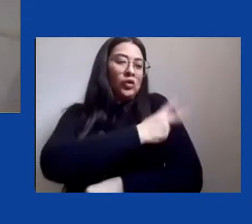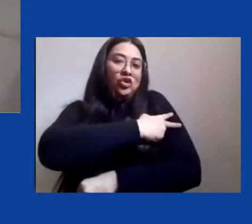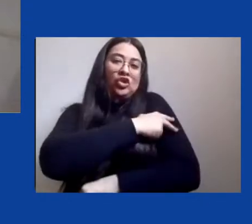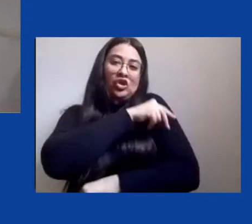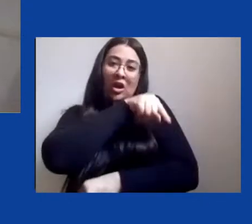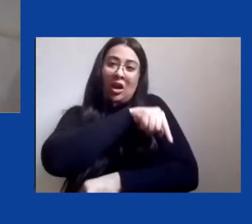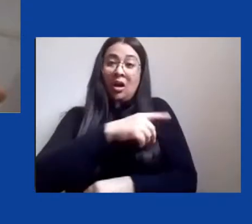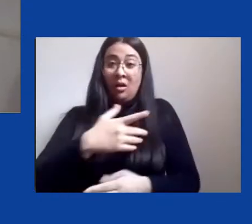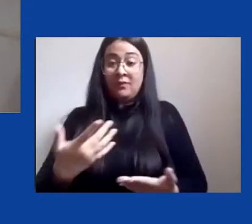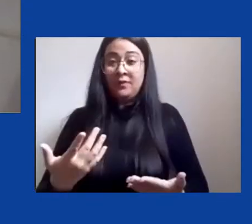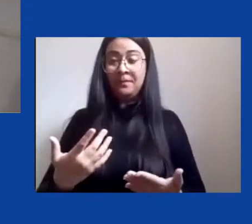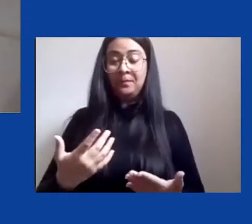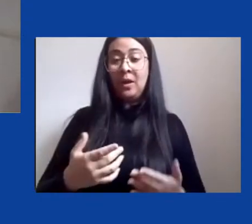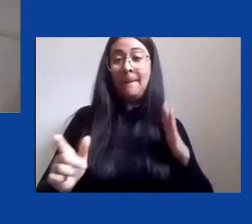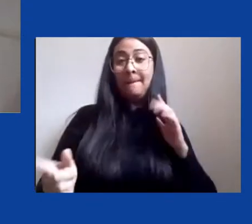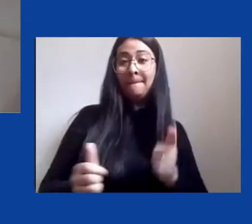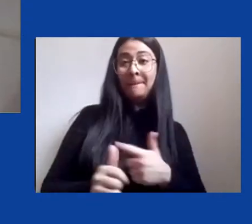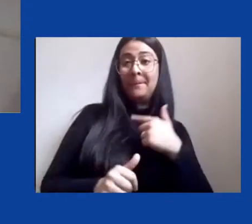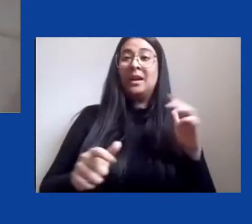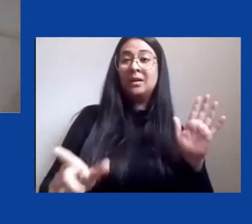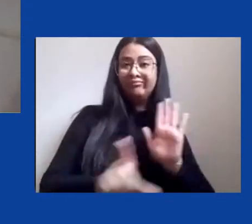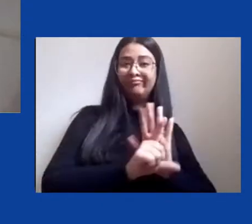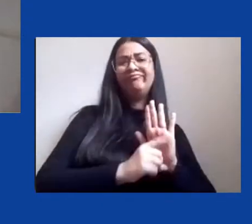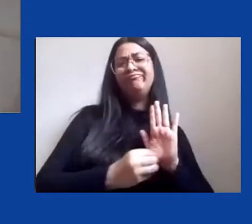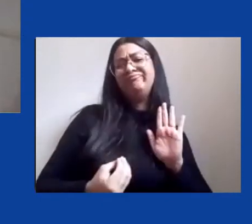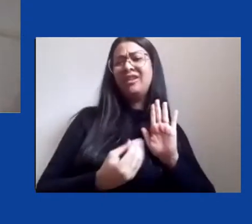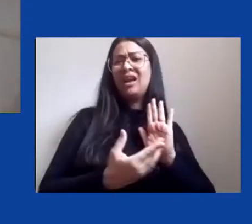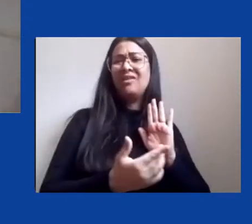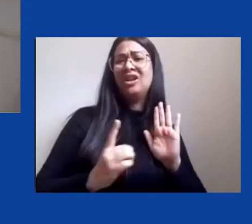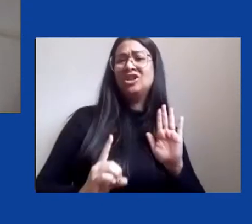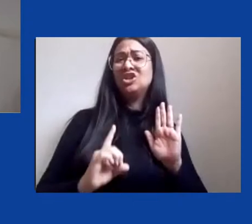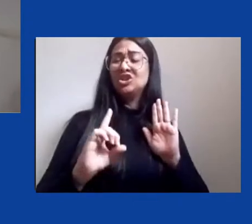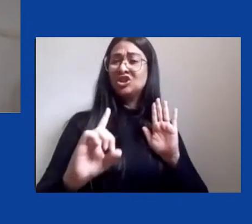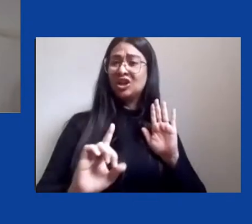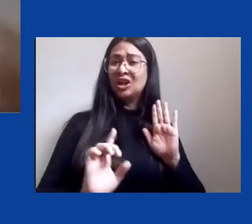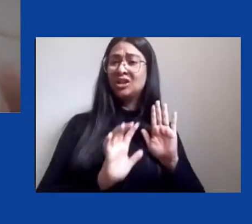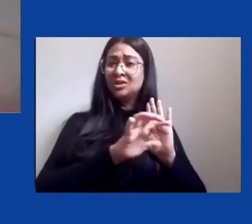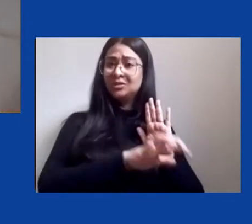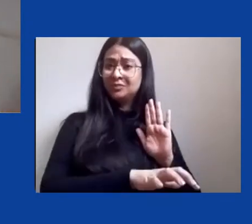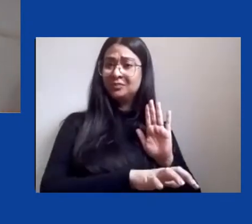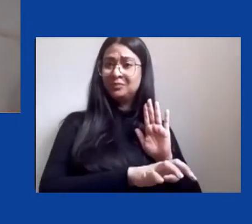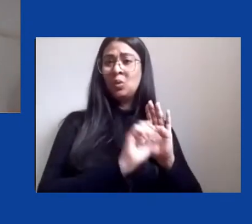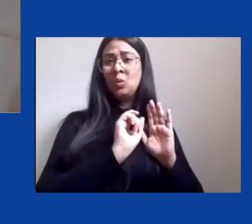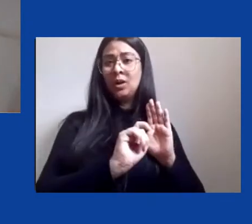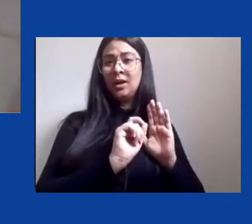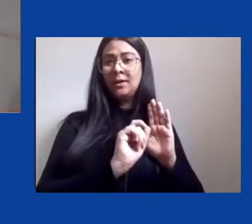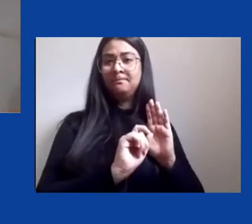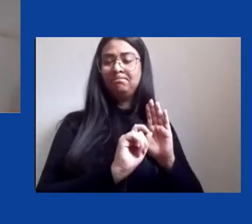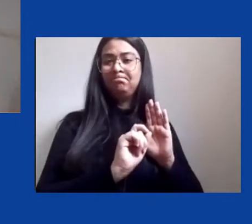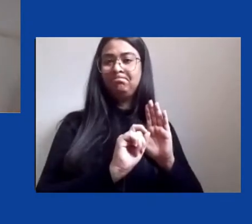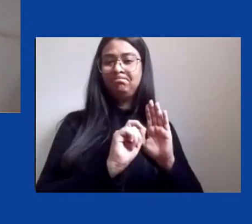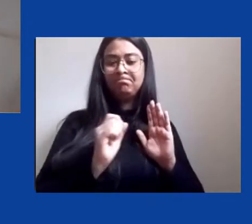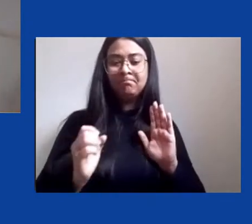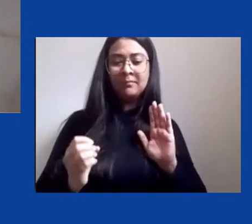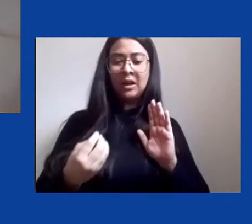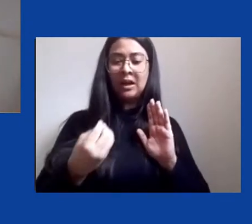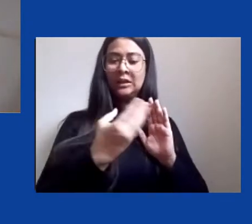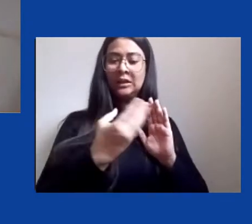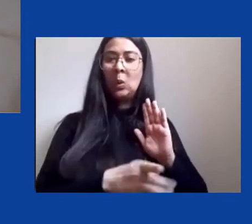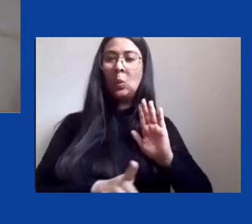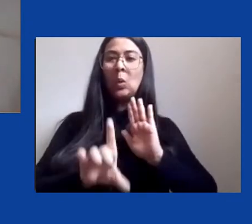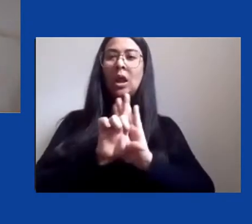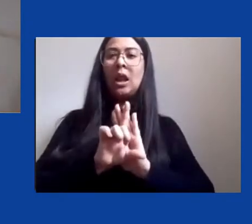garantia algum direito aos povos indígenas foi implementado então uma lei imperial